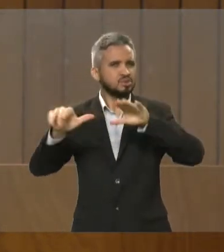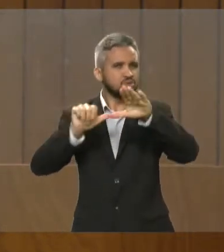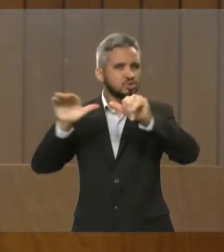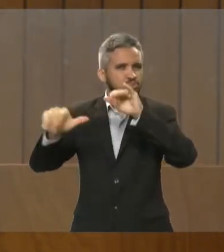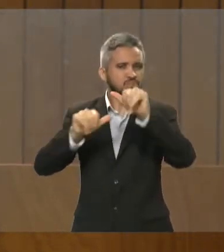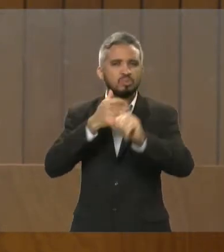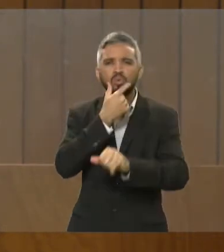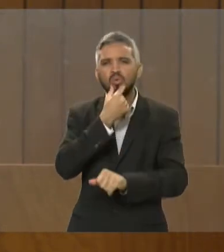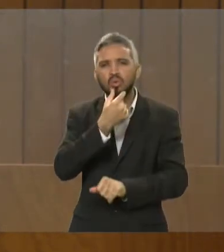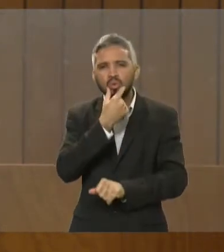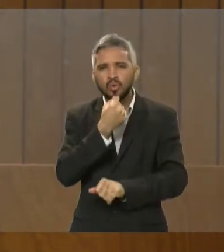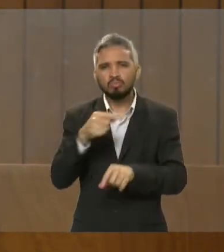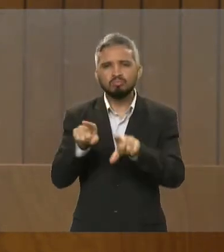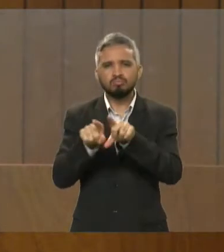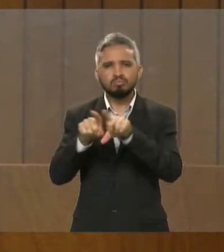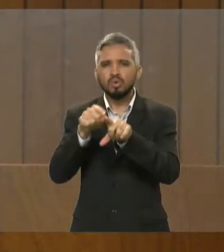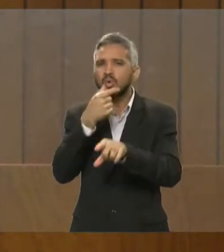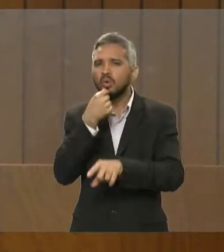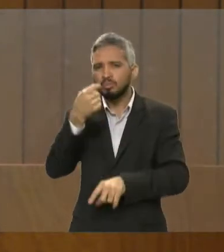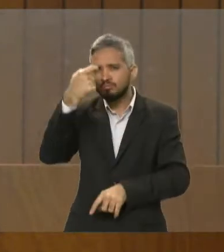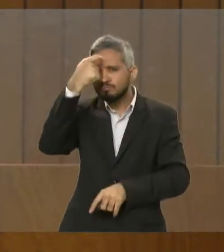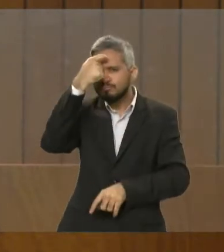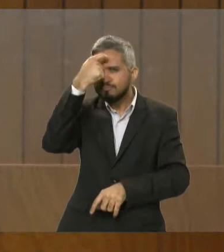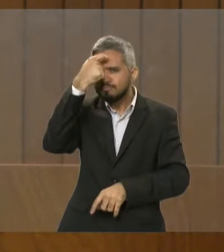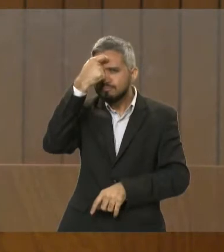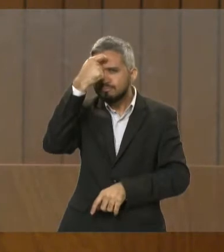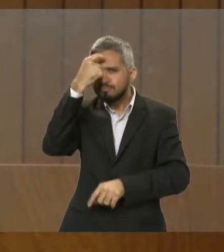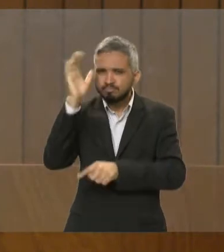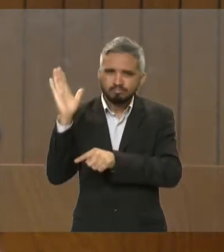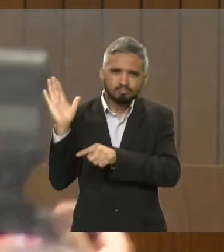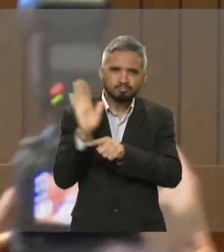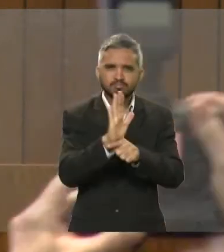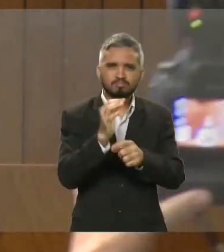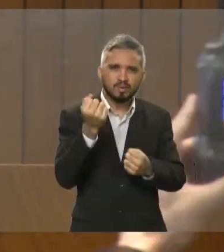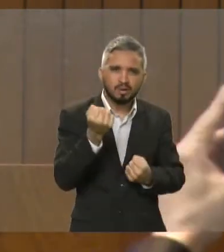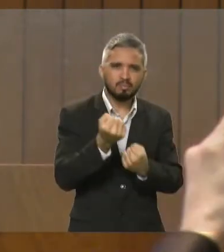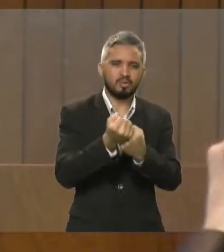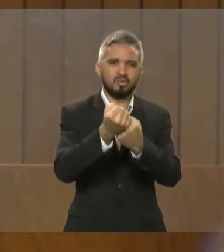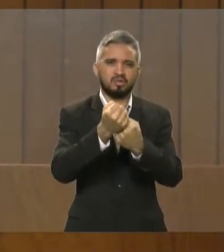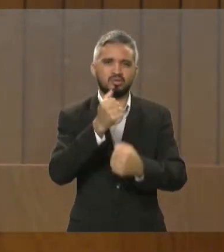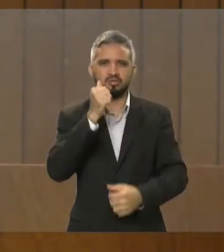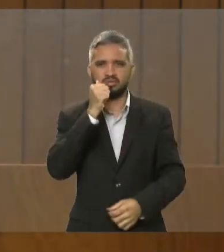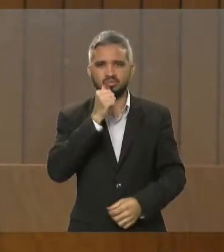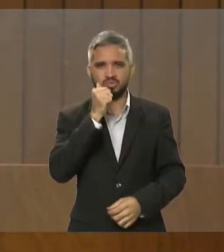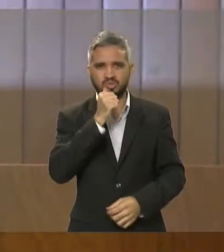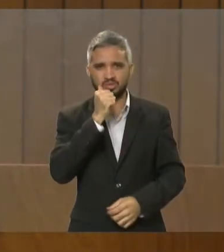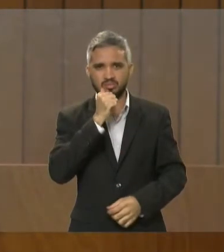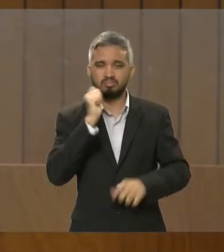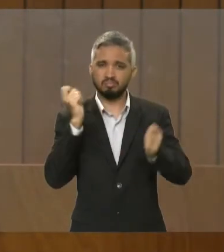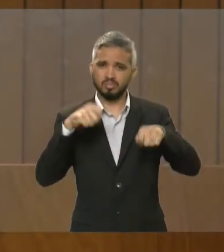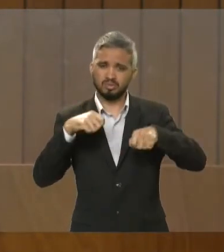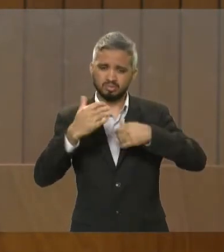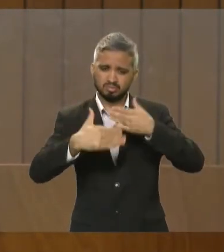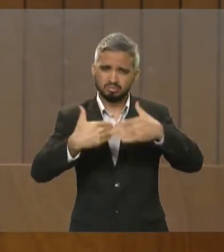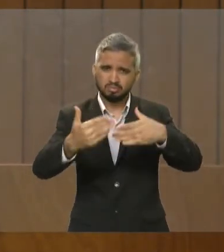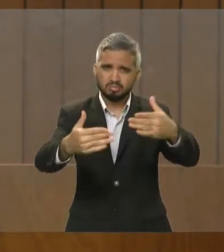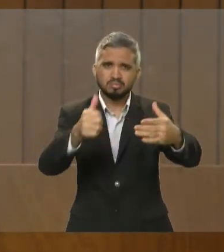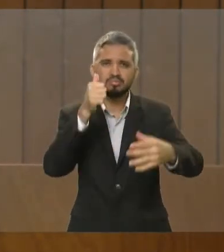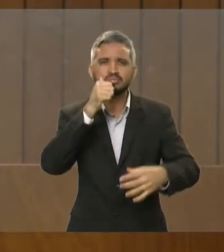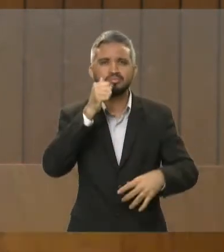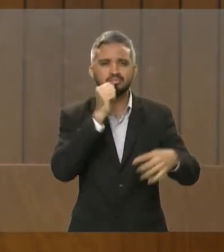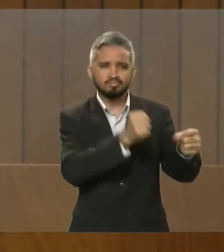fazendo com que, cada vez mais, as mulheres sejam, sim, empoderadas e possam